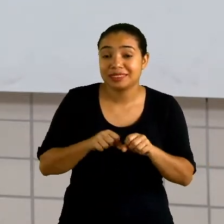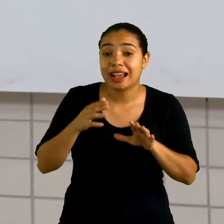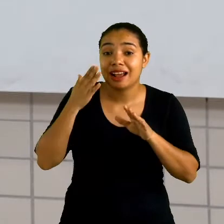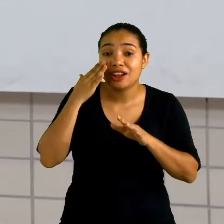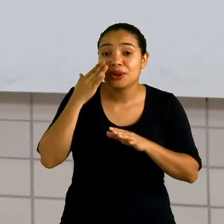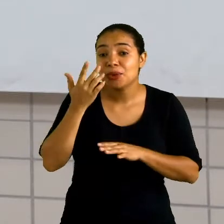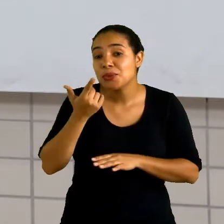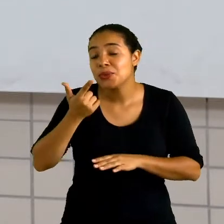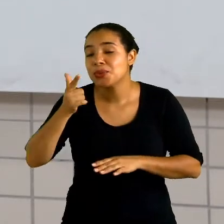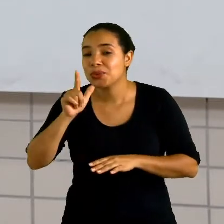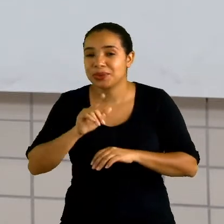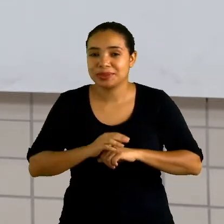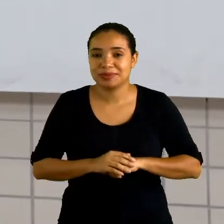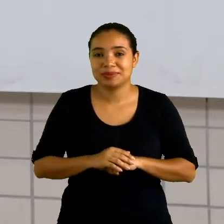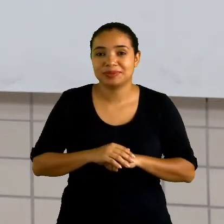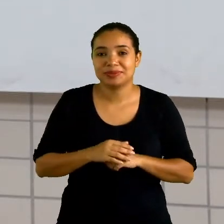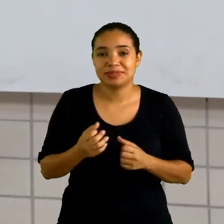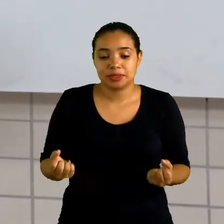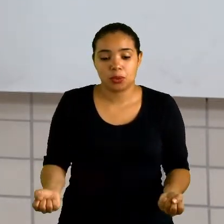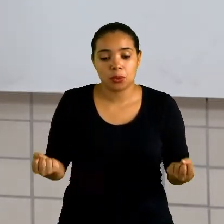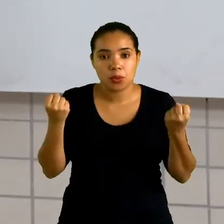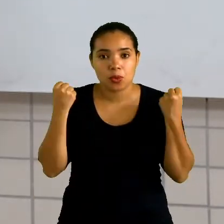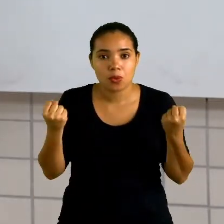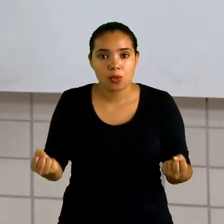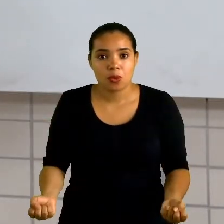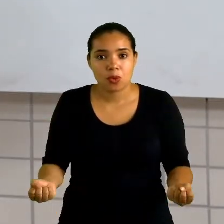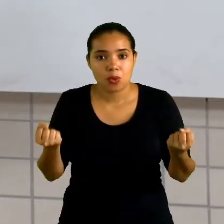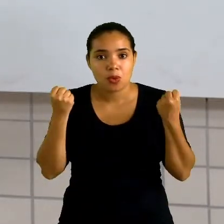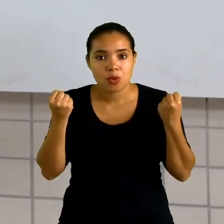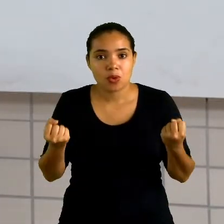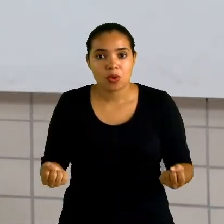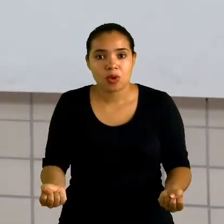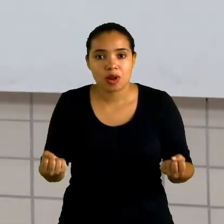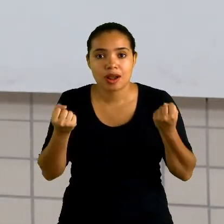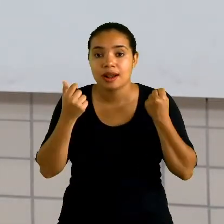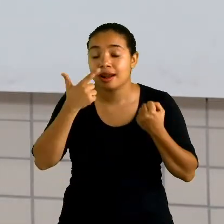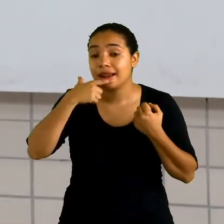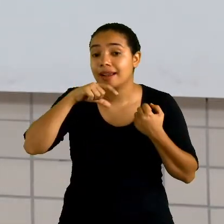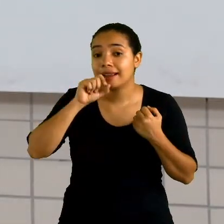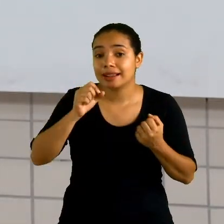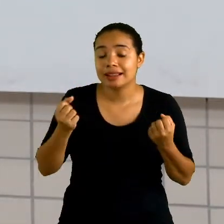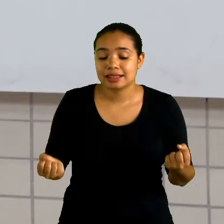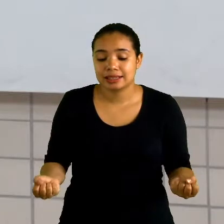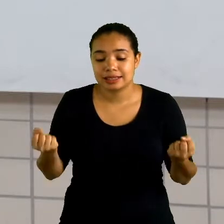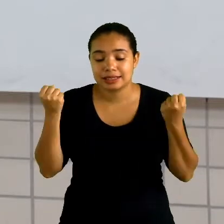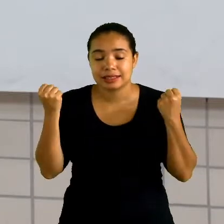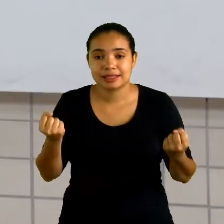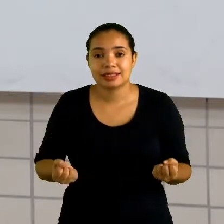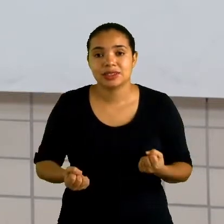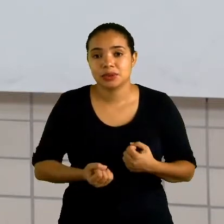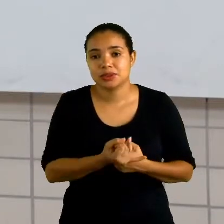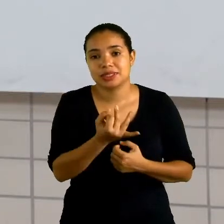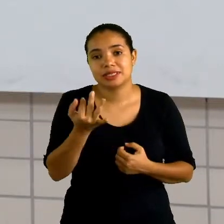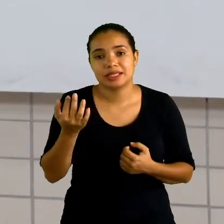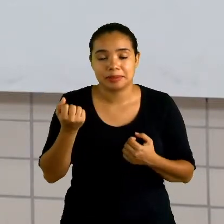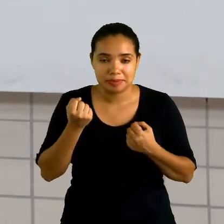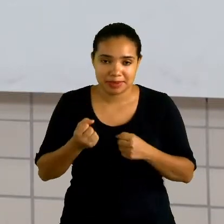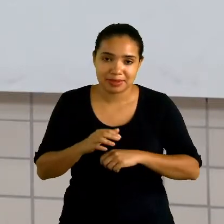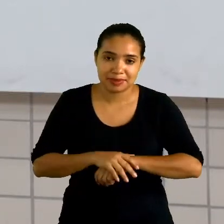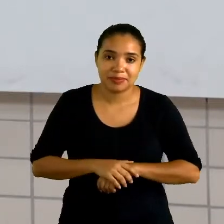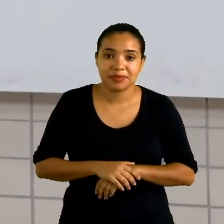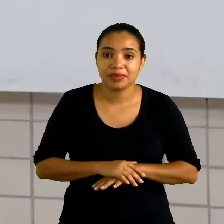outro esporte de marca? Levantamento de peso, isso, quem levanta mais a maior quantidade de peso possível,